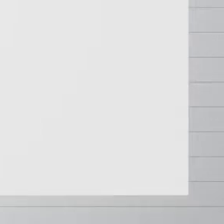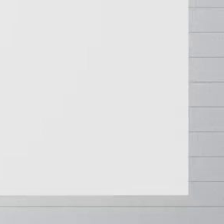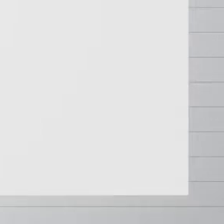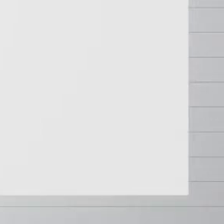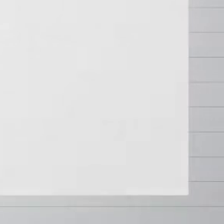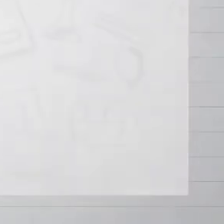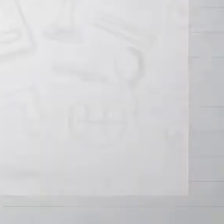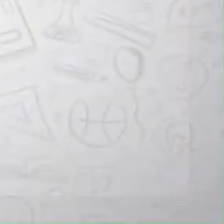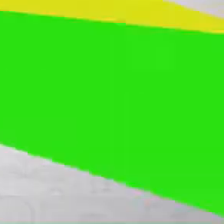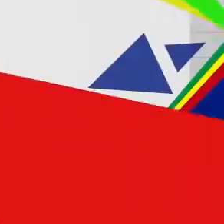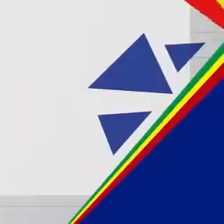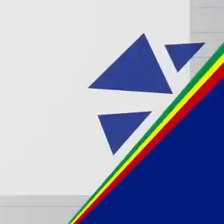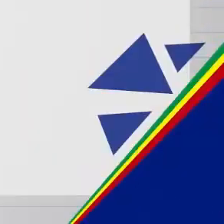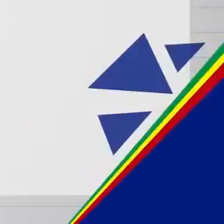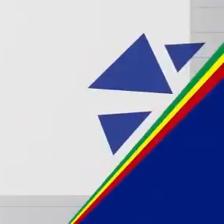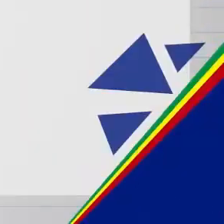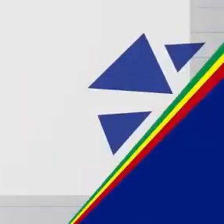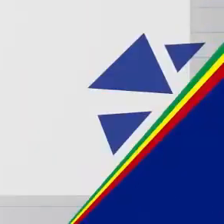autoridades.